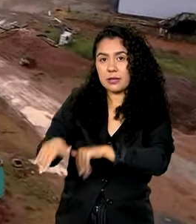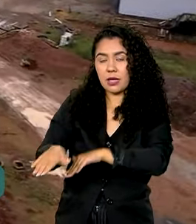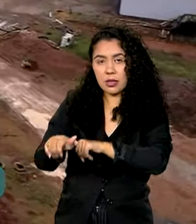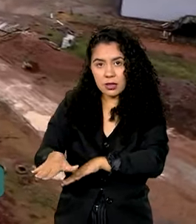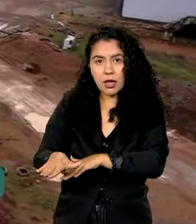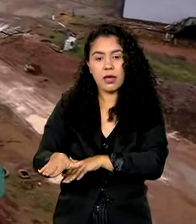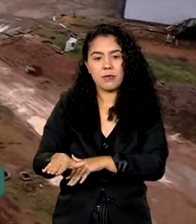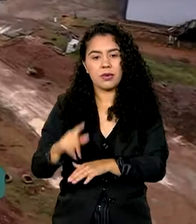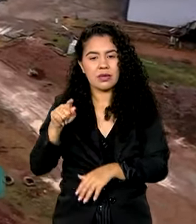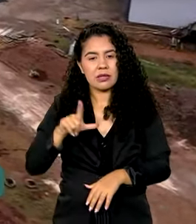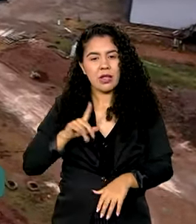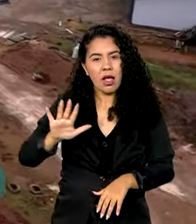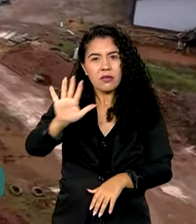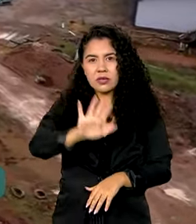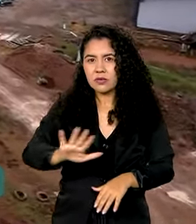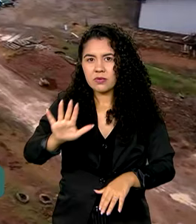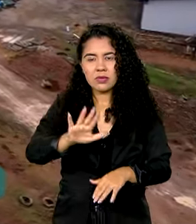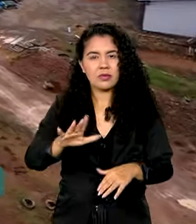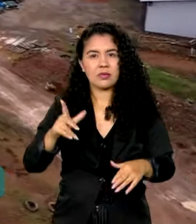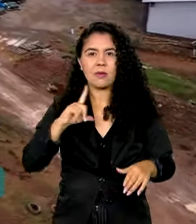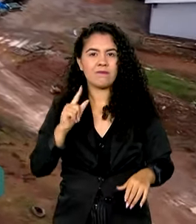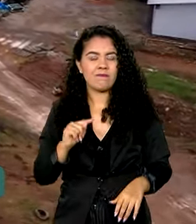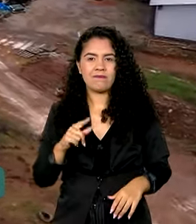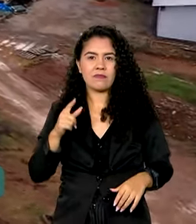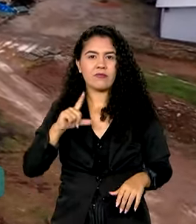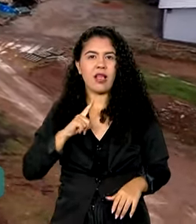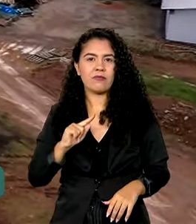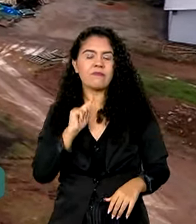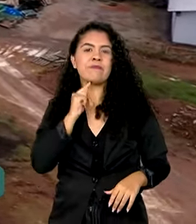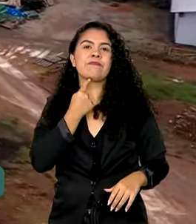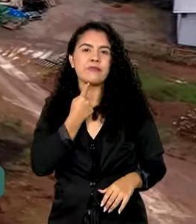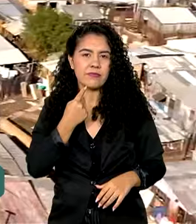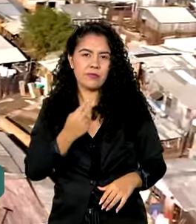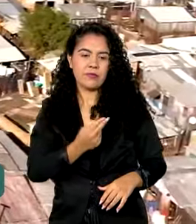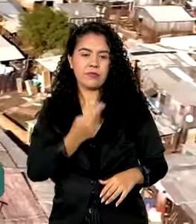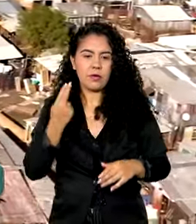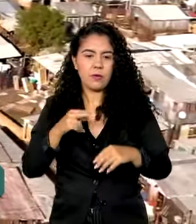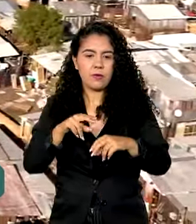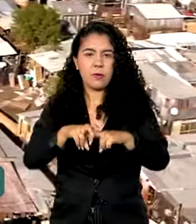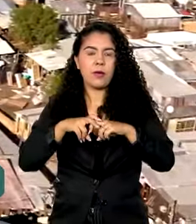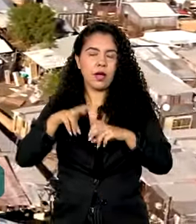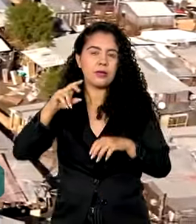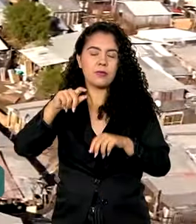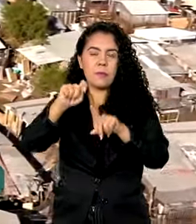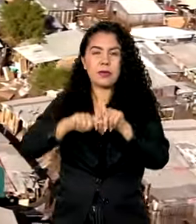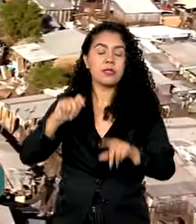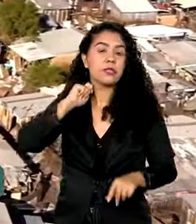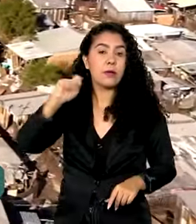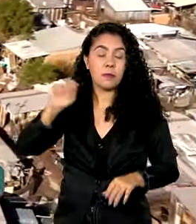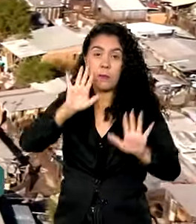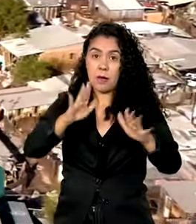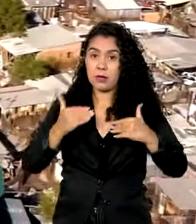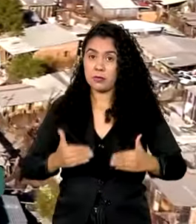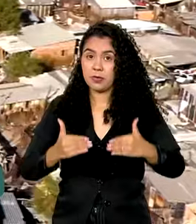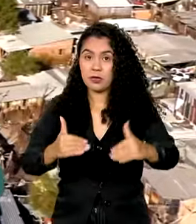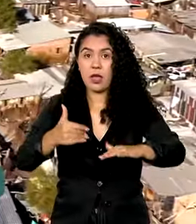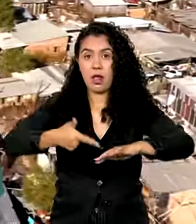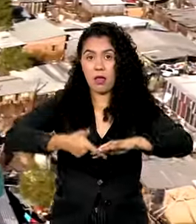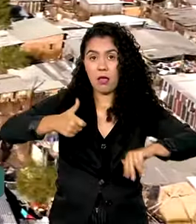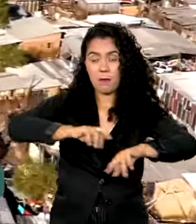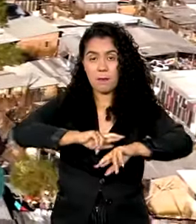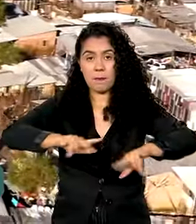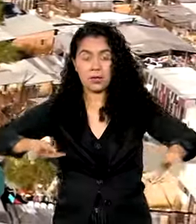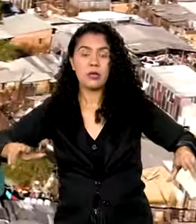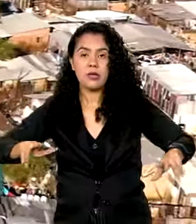estavam em situação de inadimplência em 30 de abril deste ano. O Ministério de Minas e Energia anunciou que não